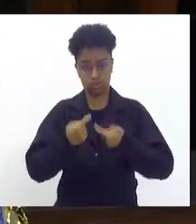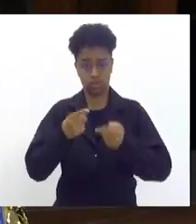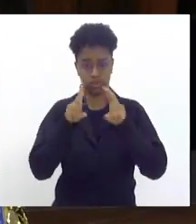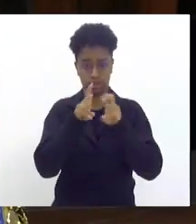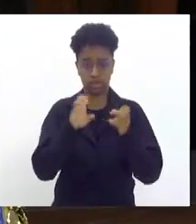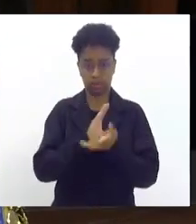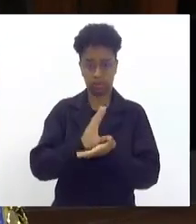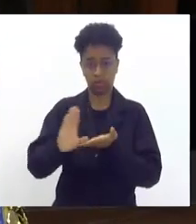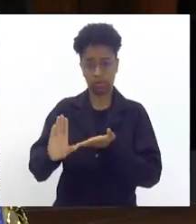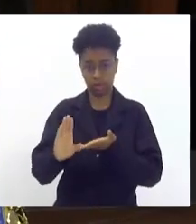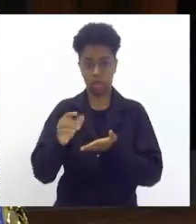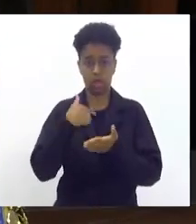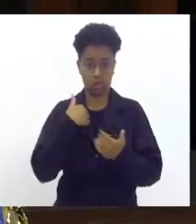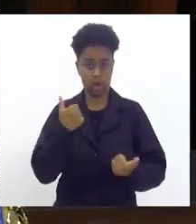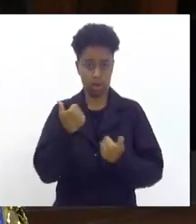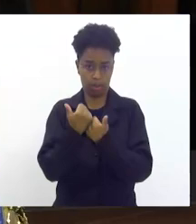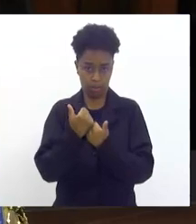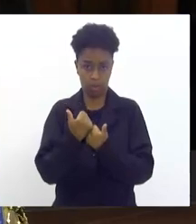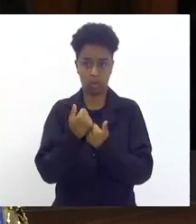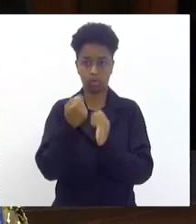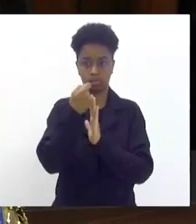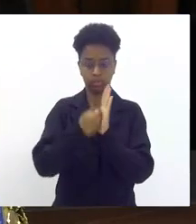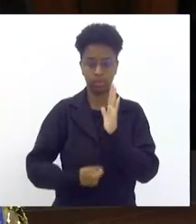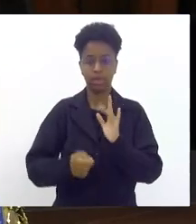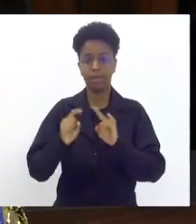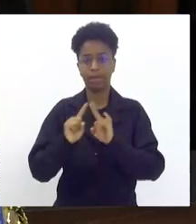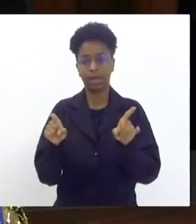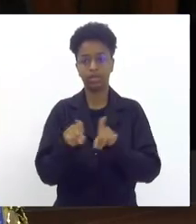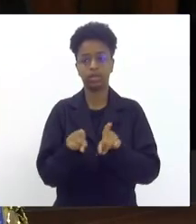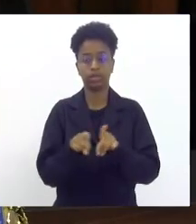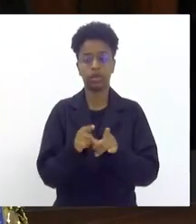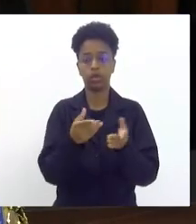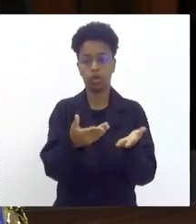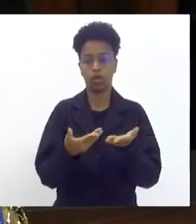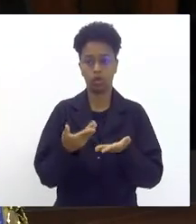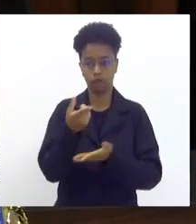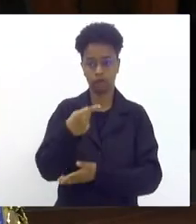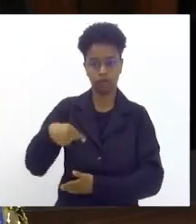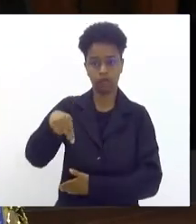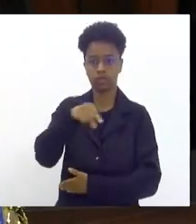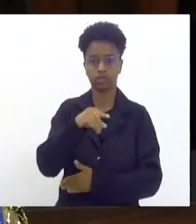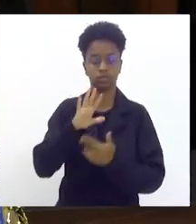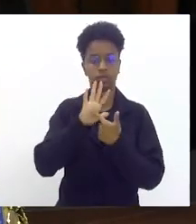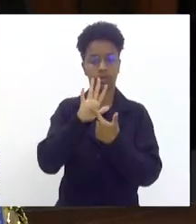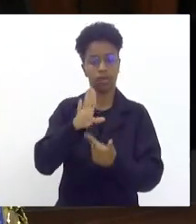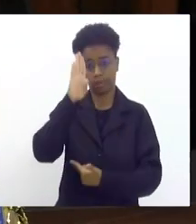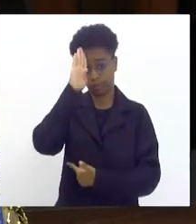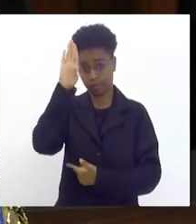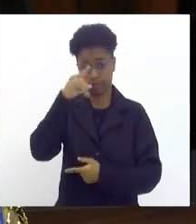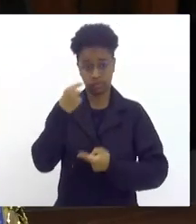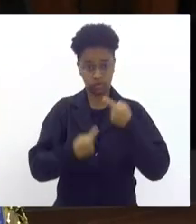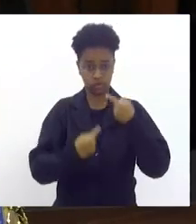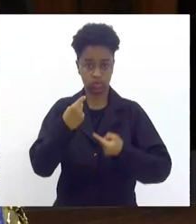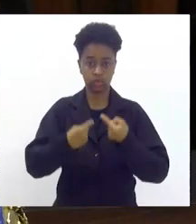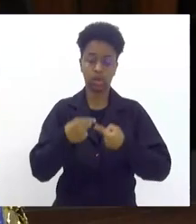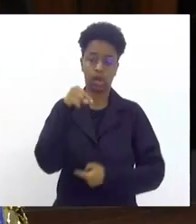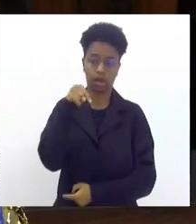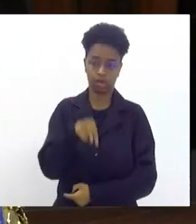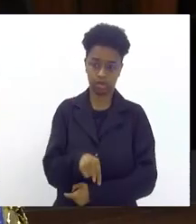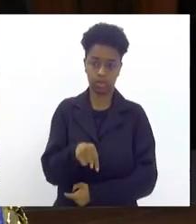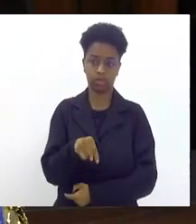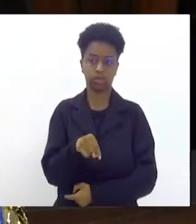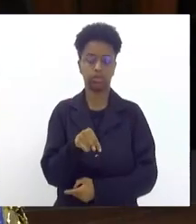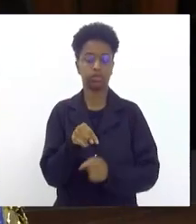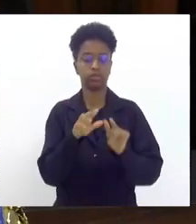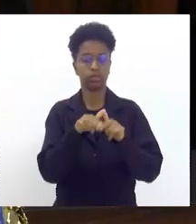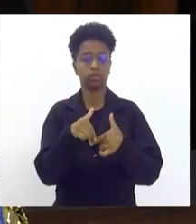fomento da lei que eu sou coautora mas convidá-los a dar prioridade a essa discussão aqui na casa com a